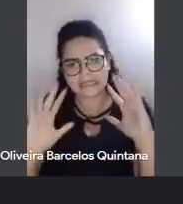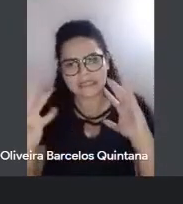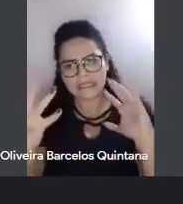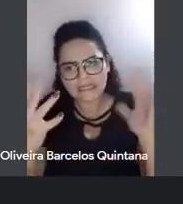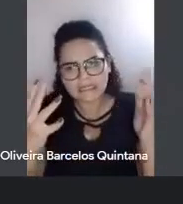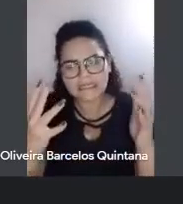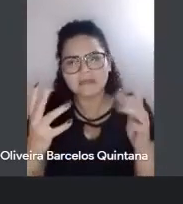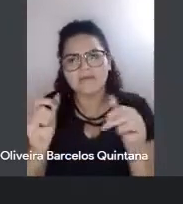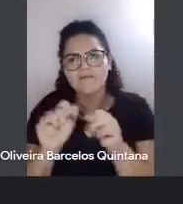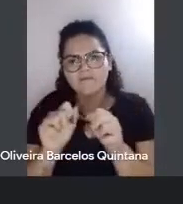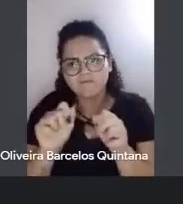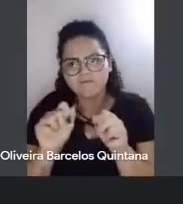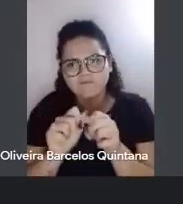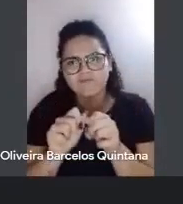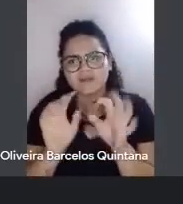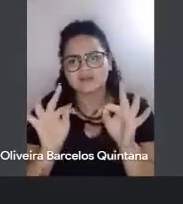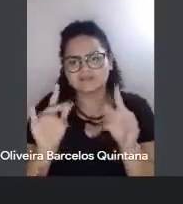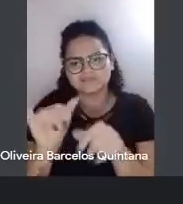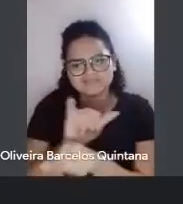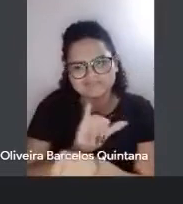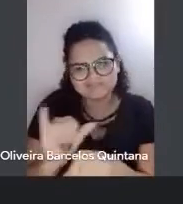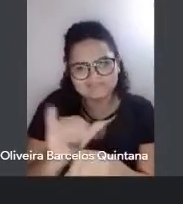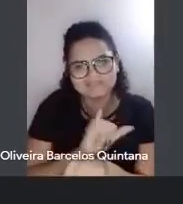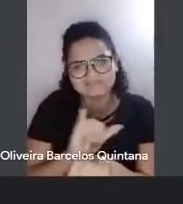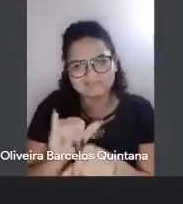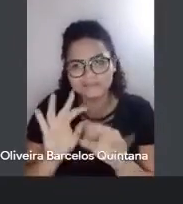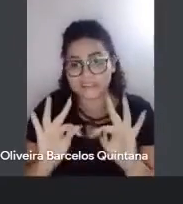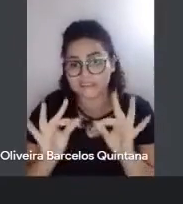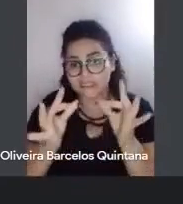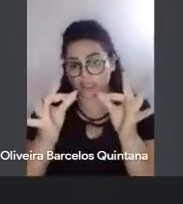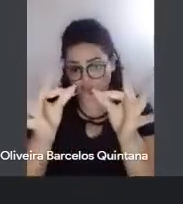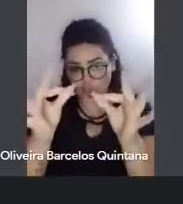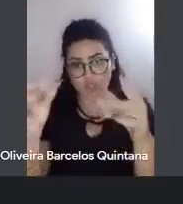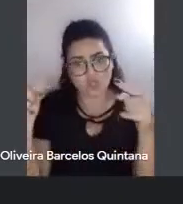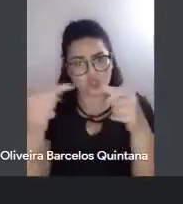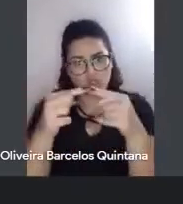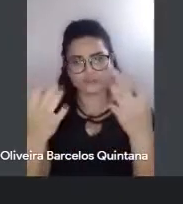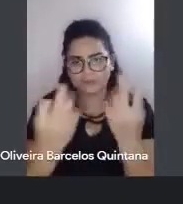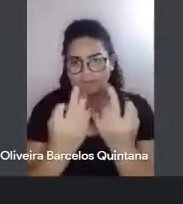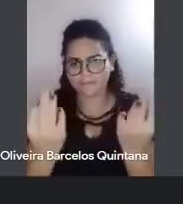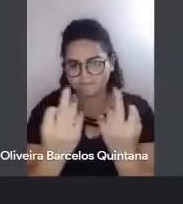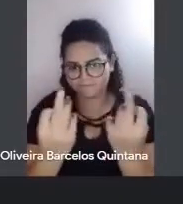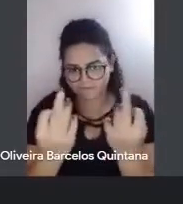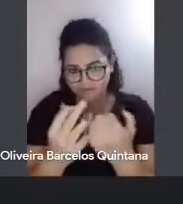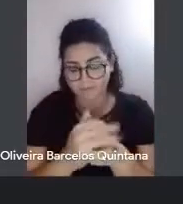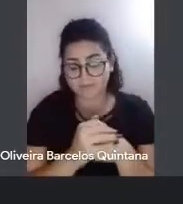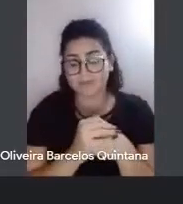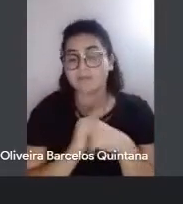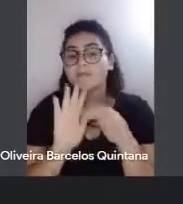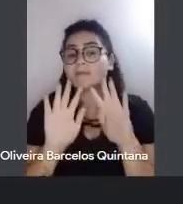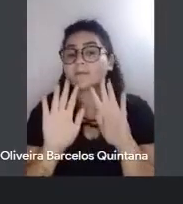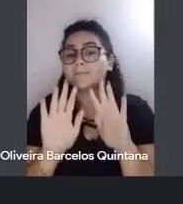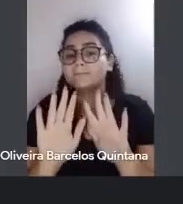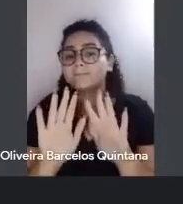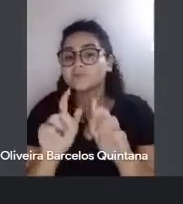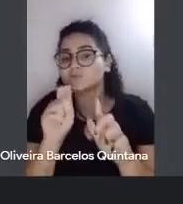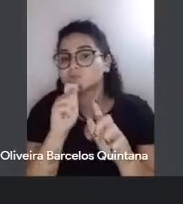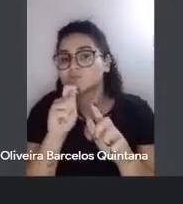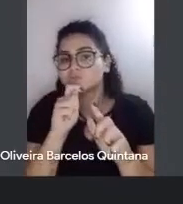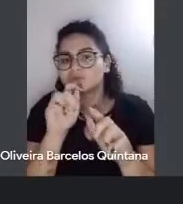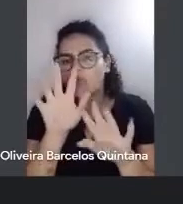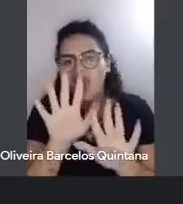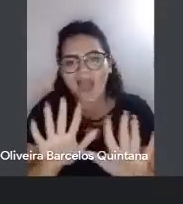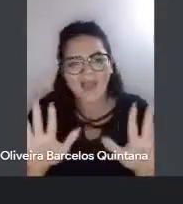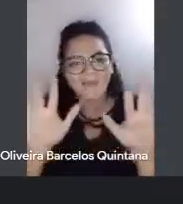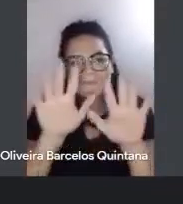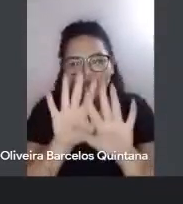aquilo tudo, assim, de uma forma tecnologicamente perfeita, né? Mas não tem essa ambiência que tem, né?